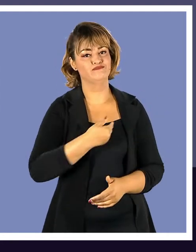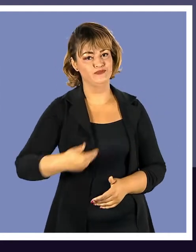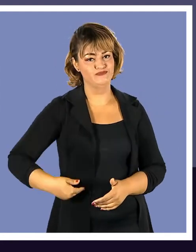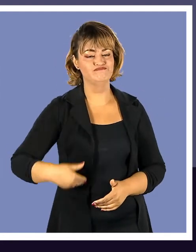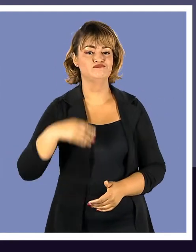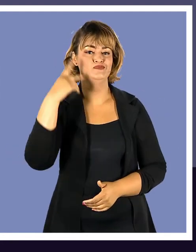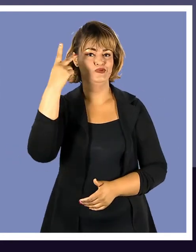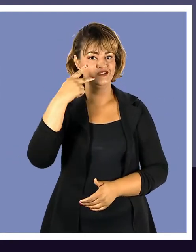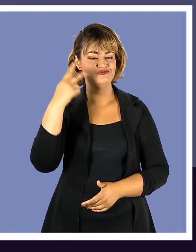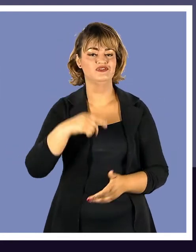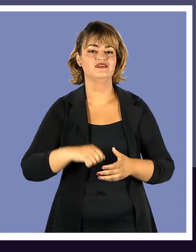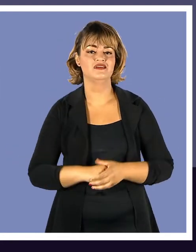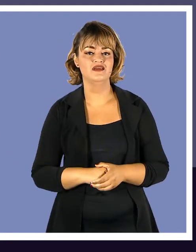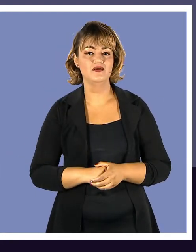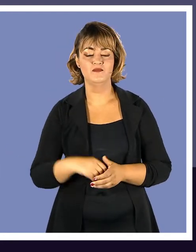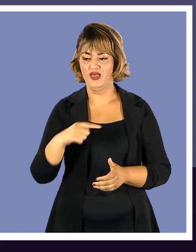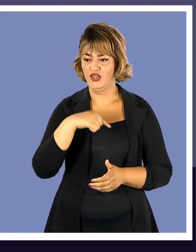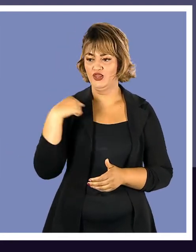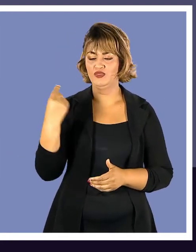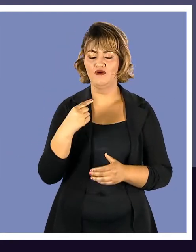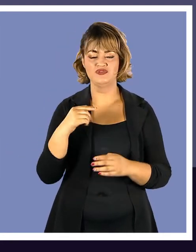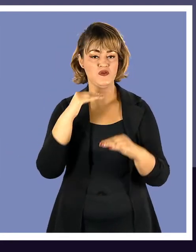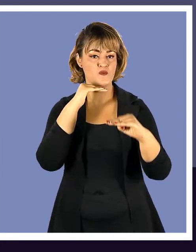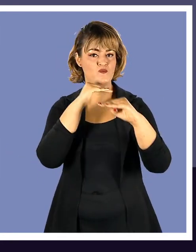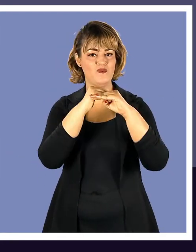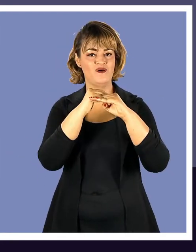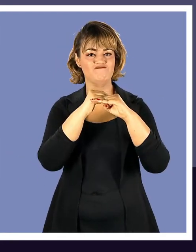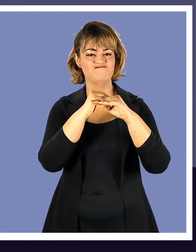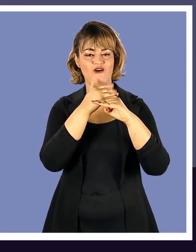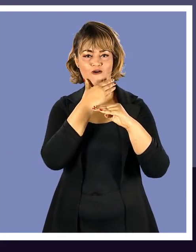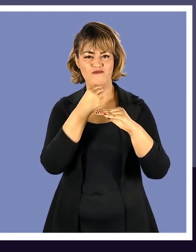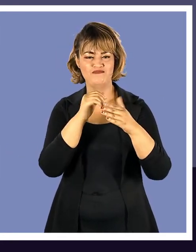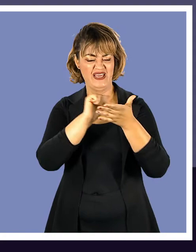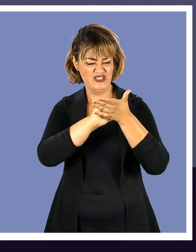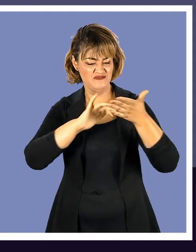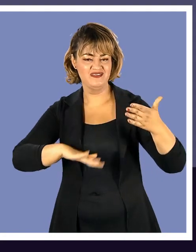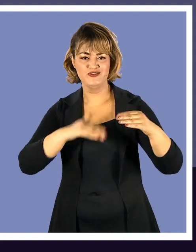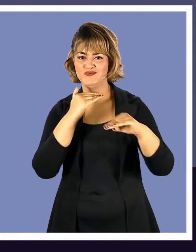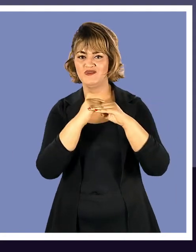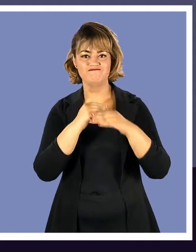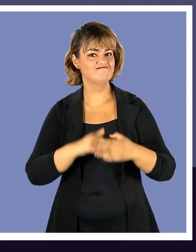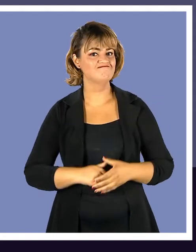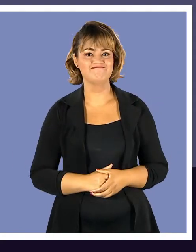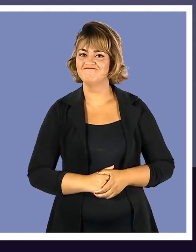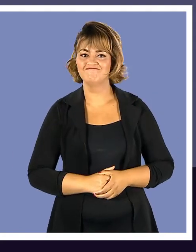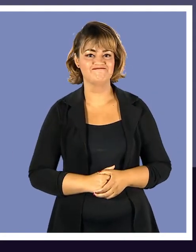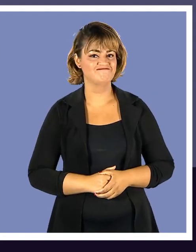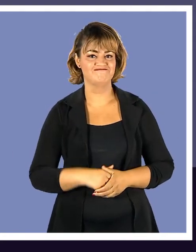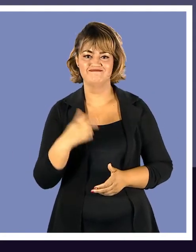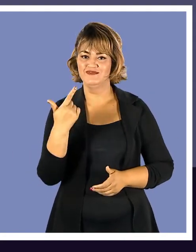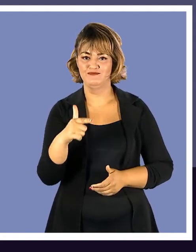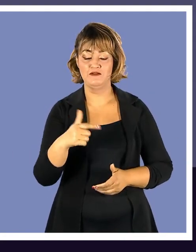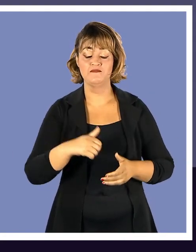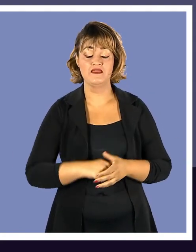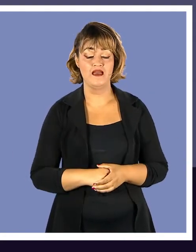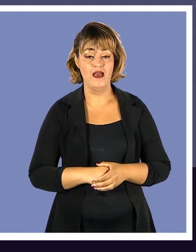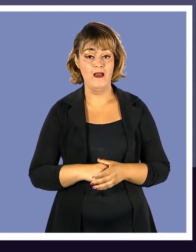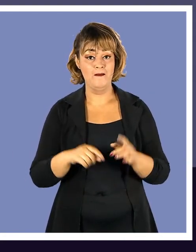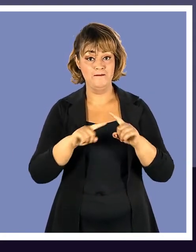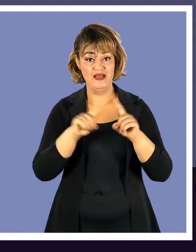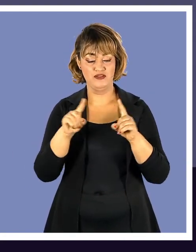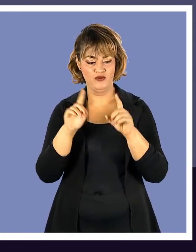política. Porque nós temos, não dividimos em igualdade de condições com os homens e com a sociedade.